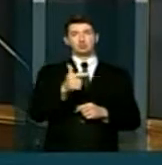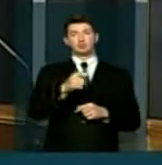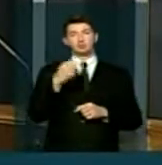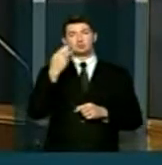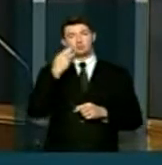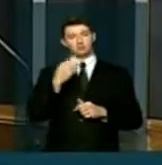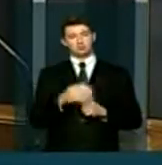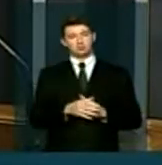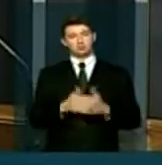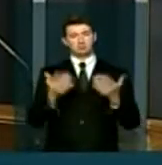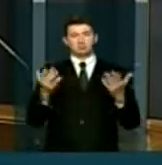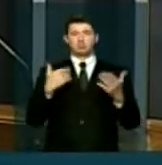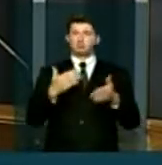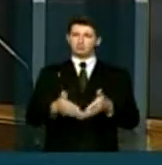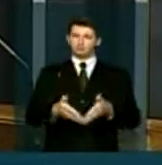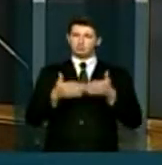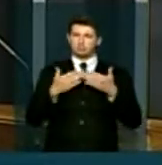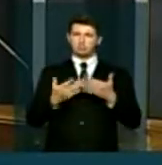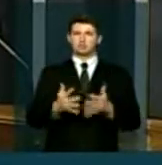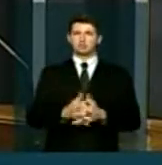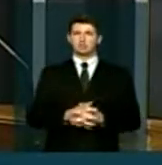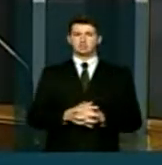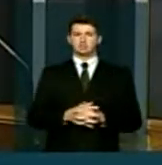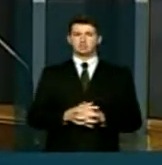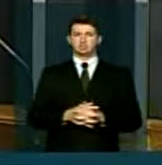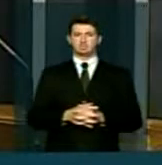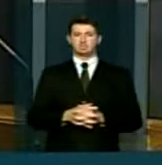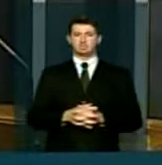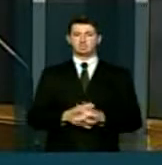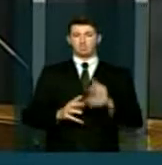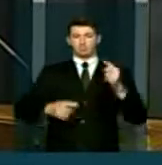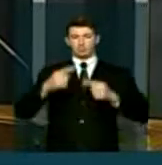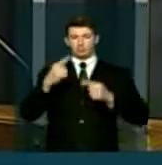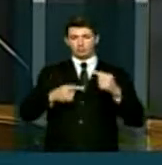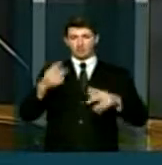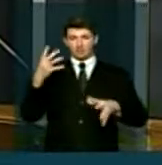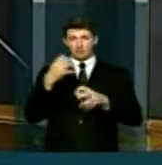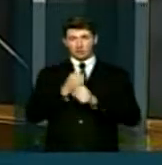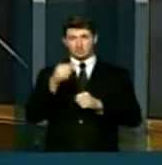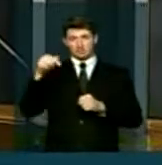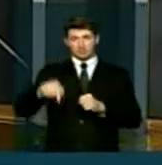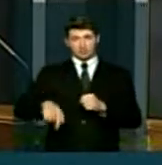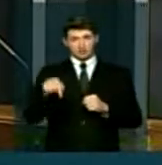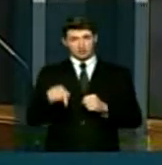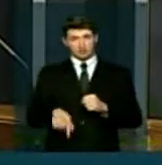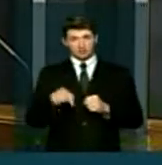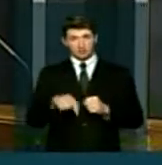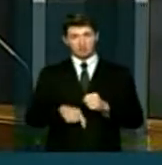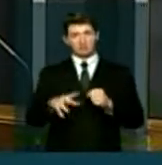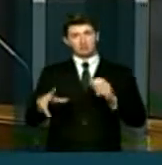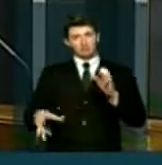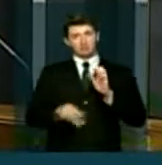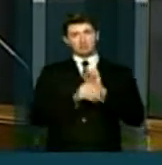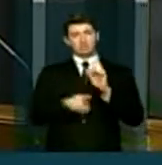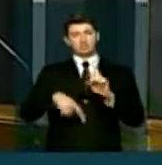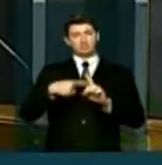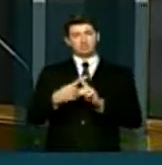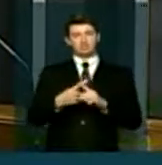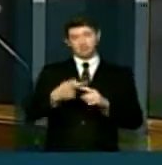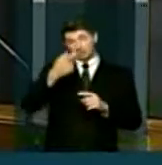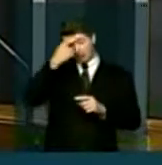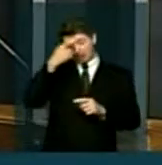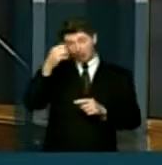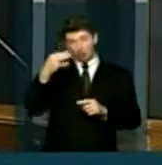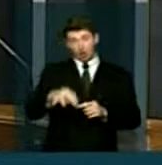milhões. Quero então fazer um apelo que nós, no debate orçamentário aqui, incorporemos a